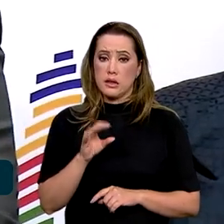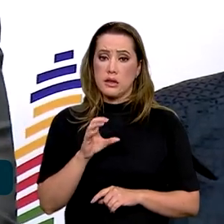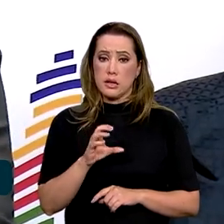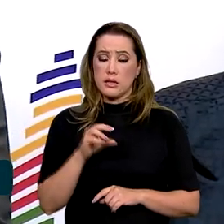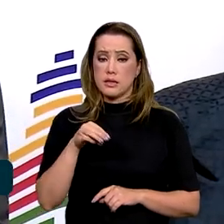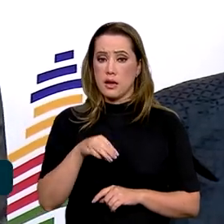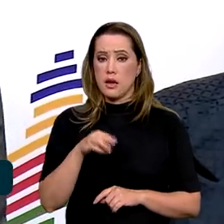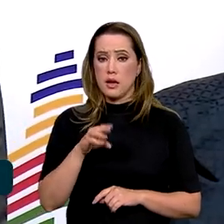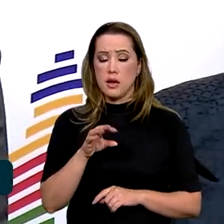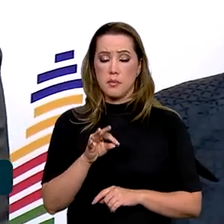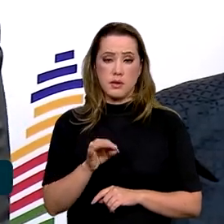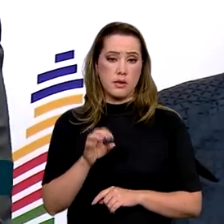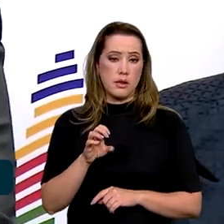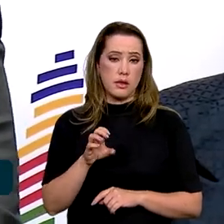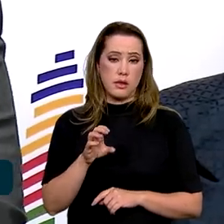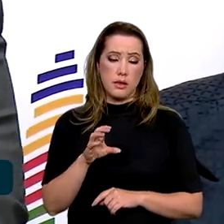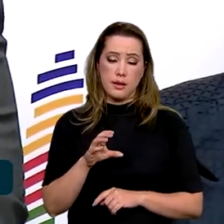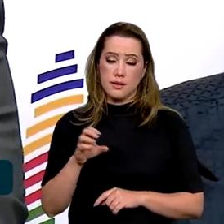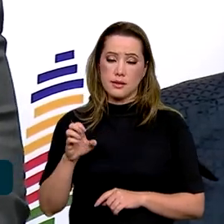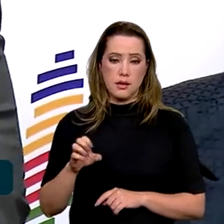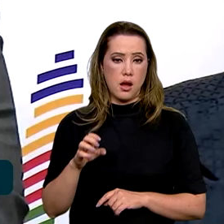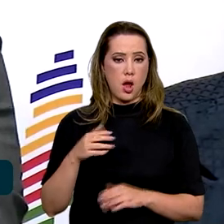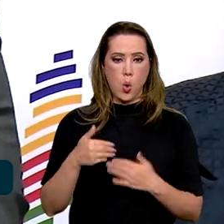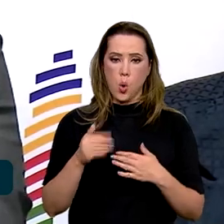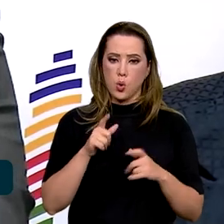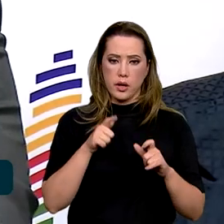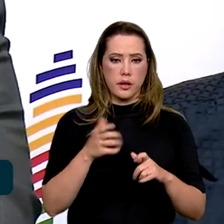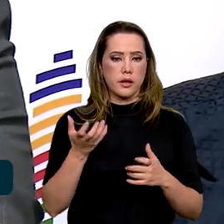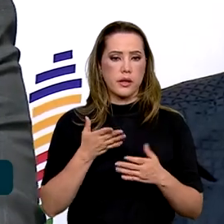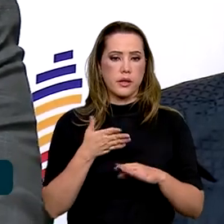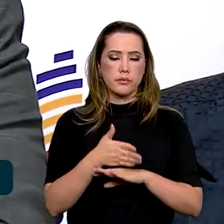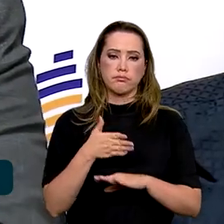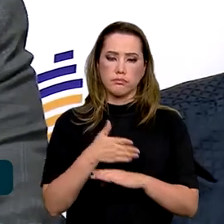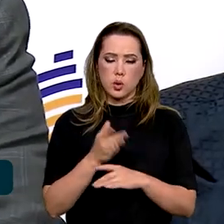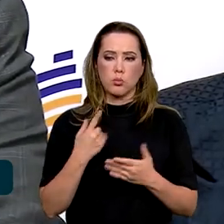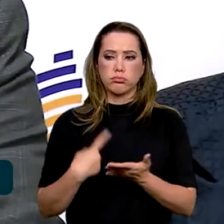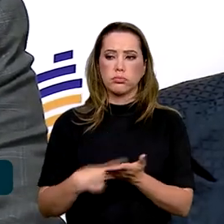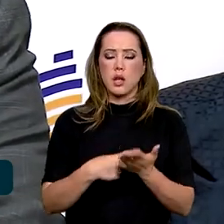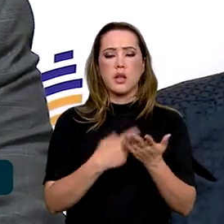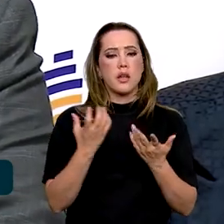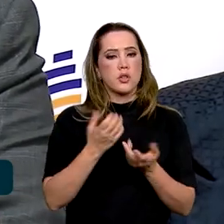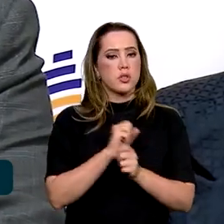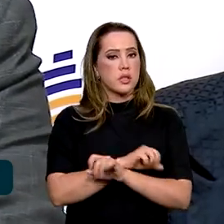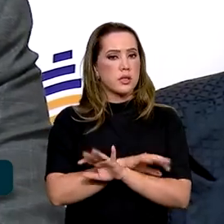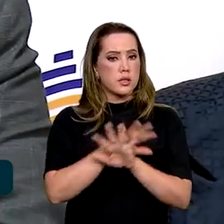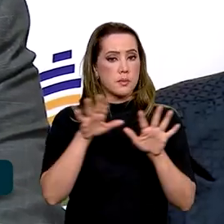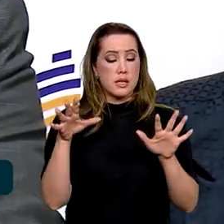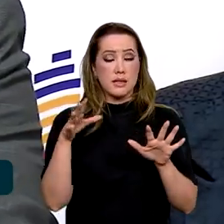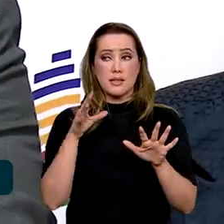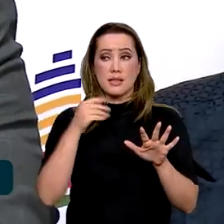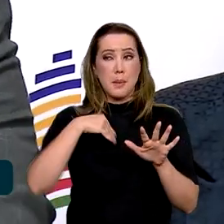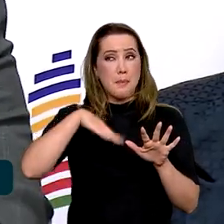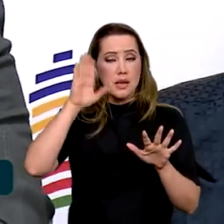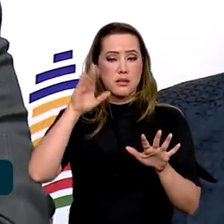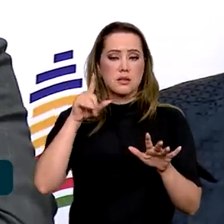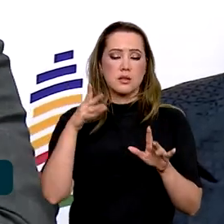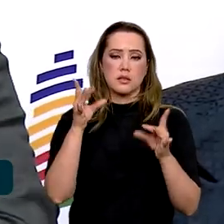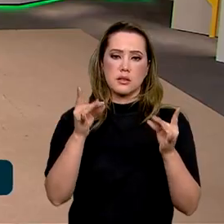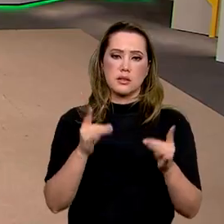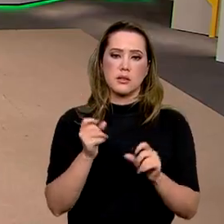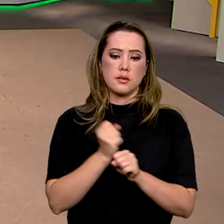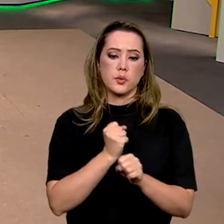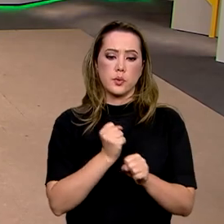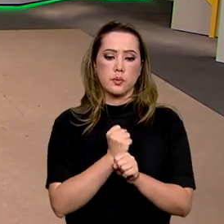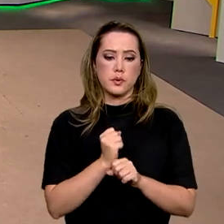os que desejarem participar e nós vamos disponibilizar e dar transparência máxima a todos os detalhes de todas as obras.